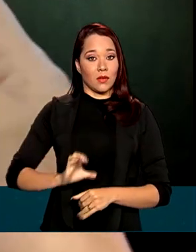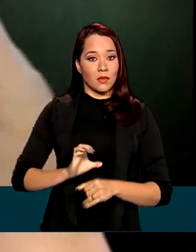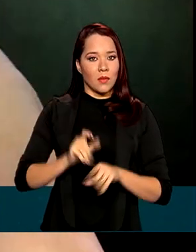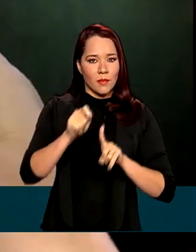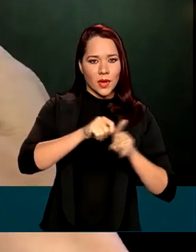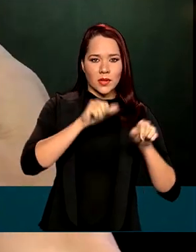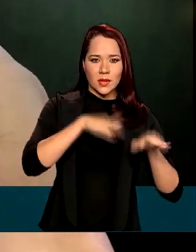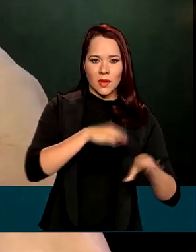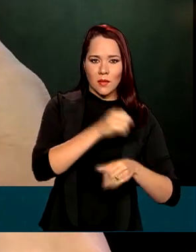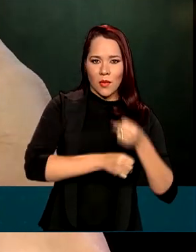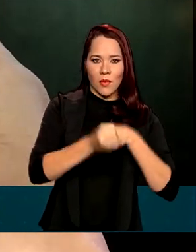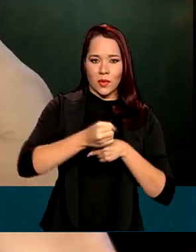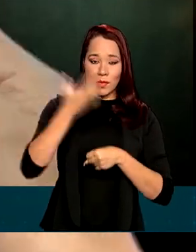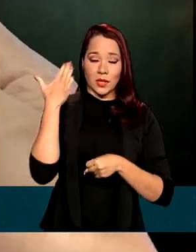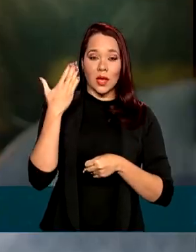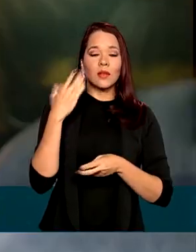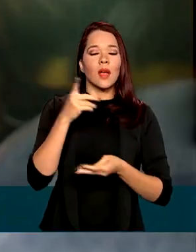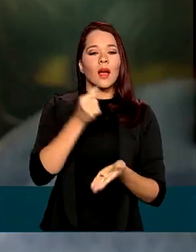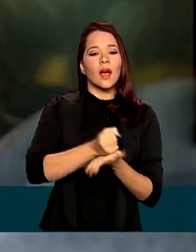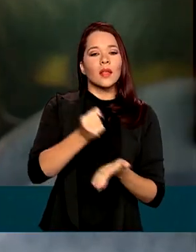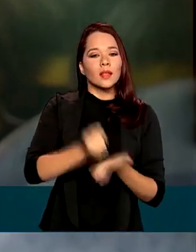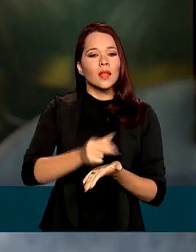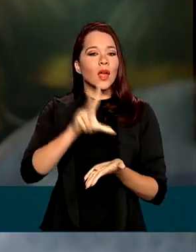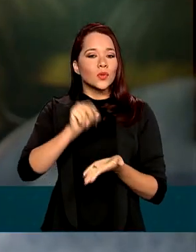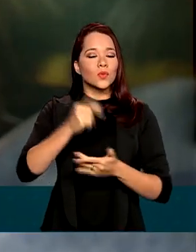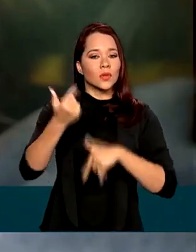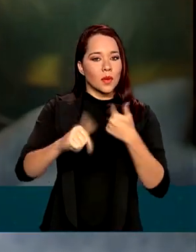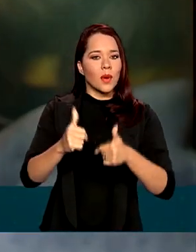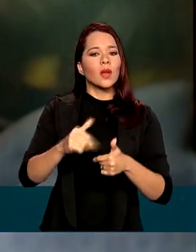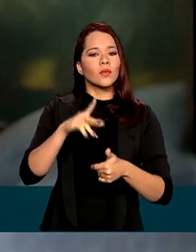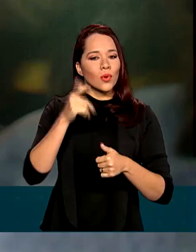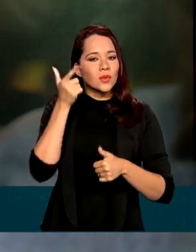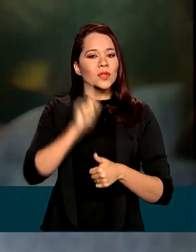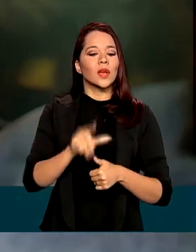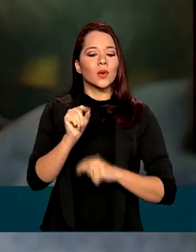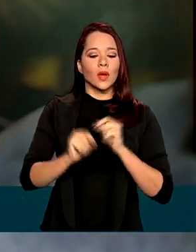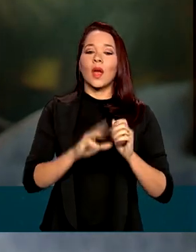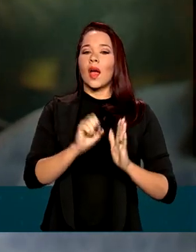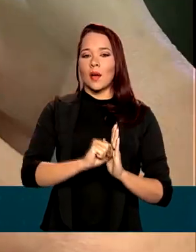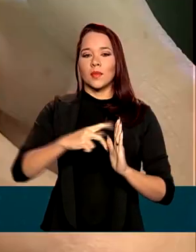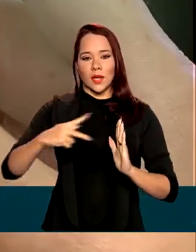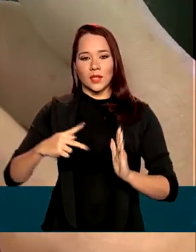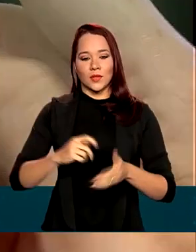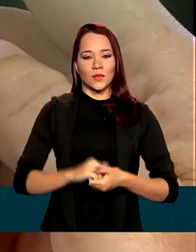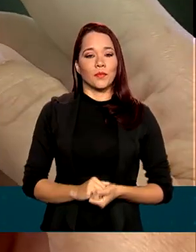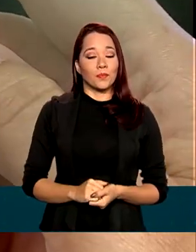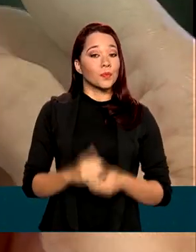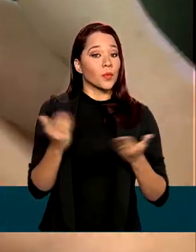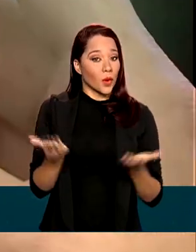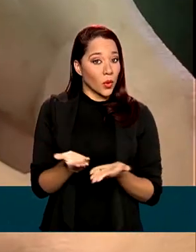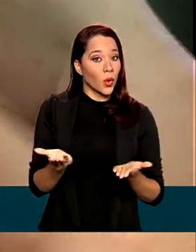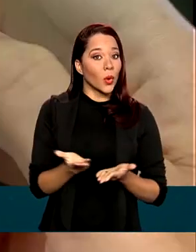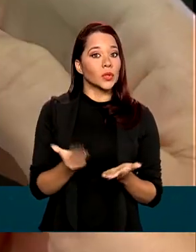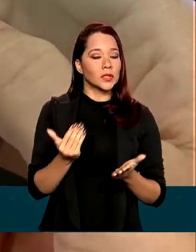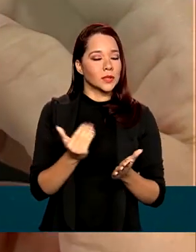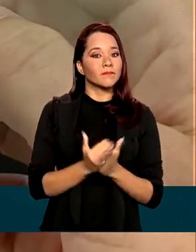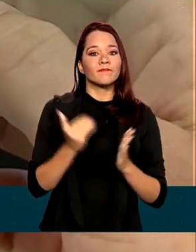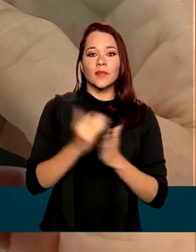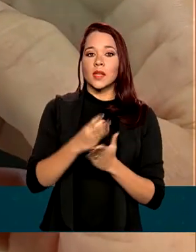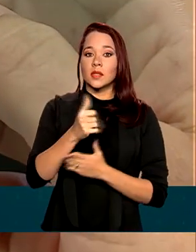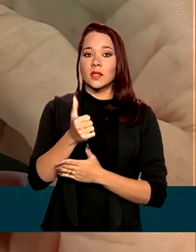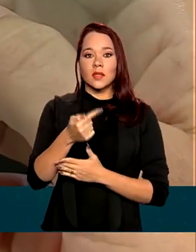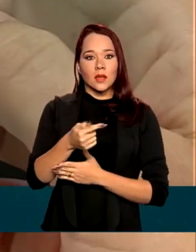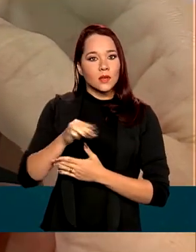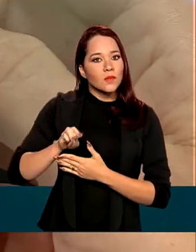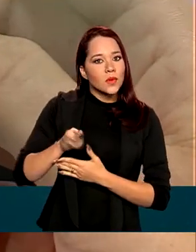do ano passado, a carteira de trabalho passou a ser emitida em formato digital e hoje, mais de 17